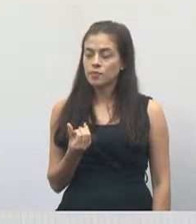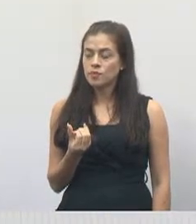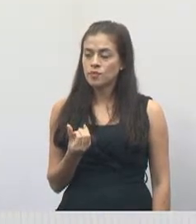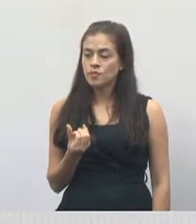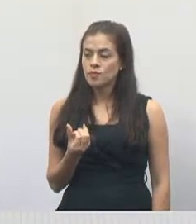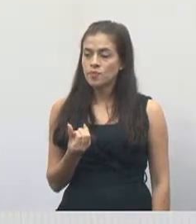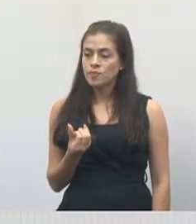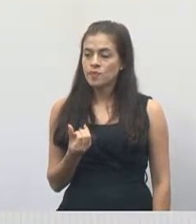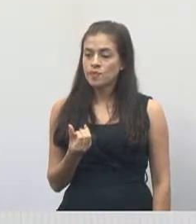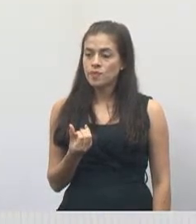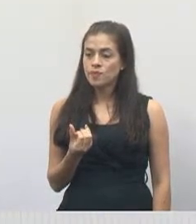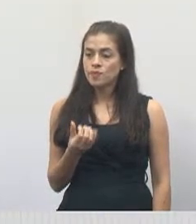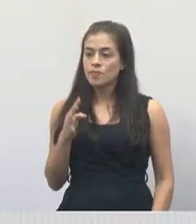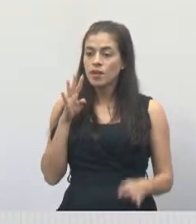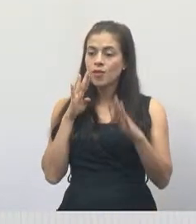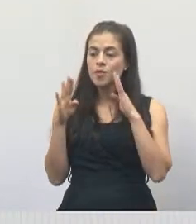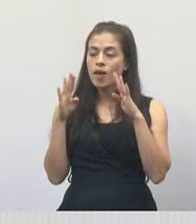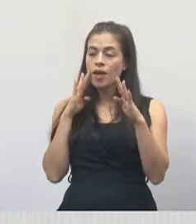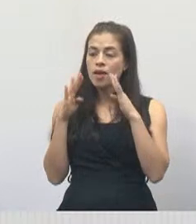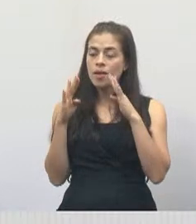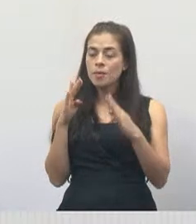E o Facebook.